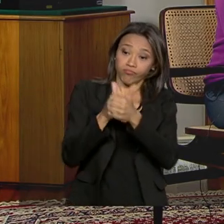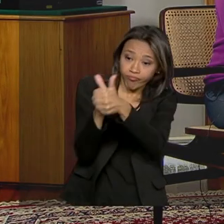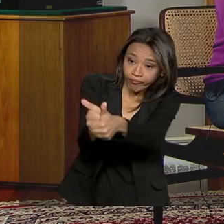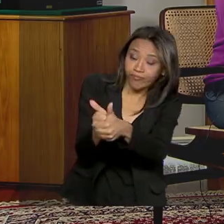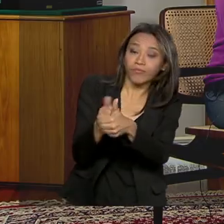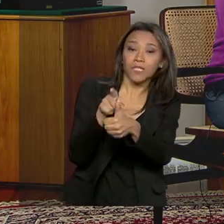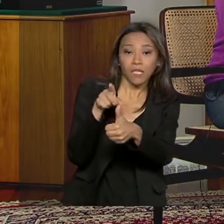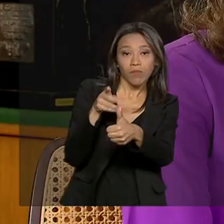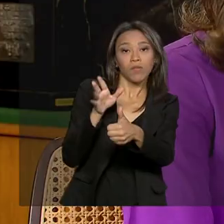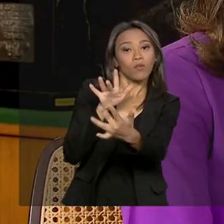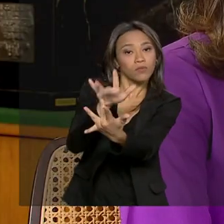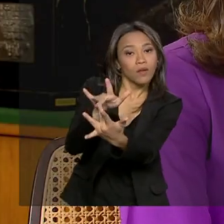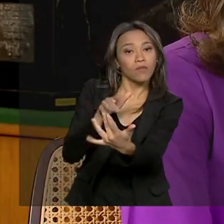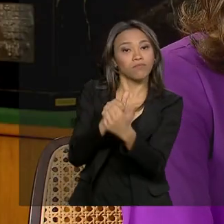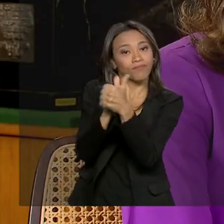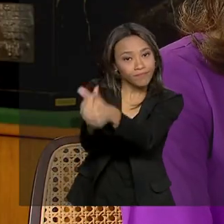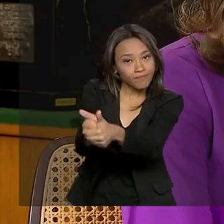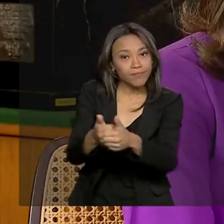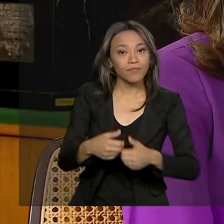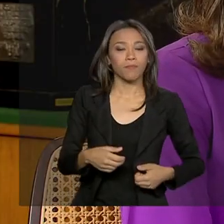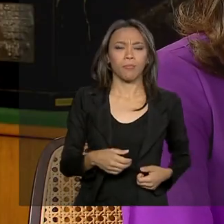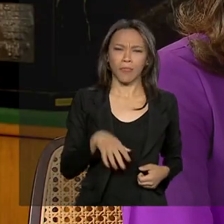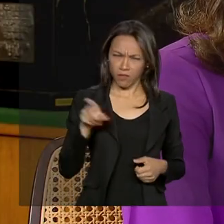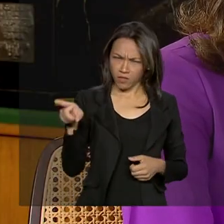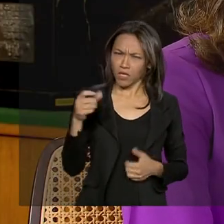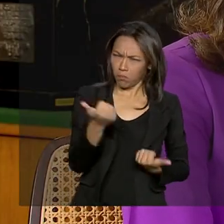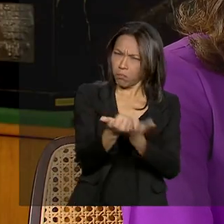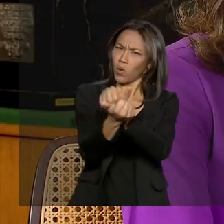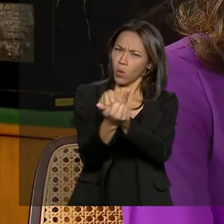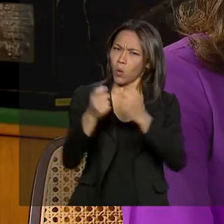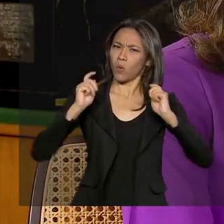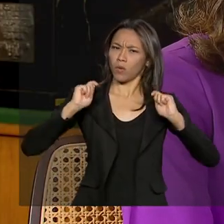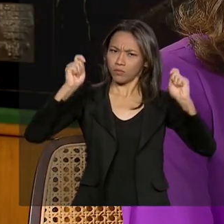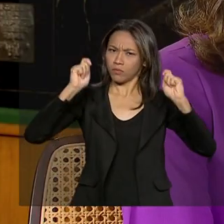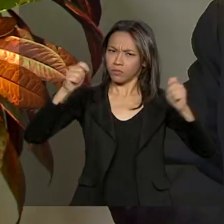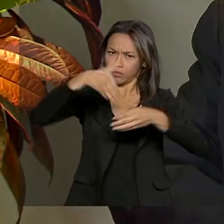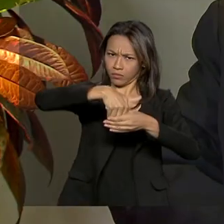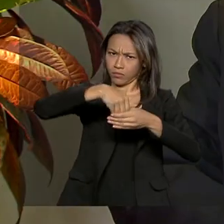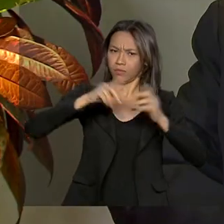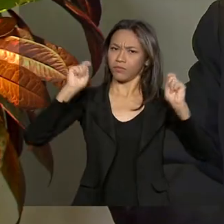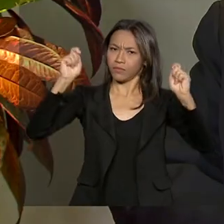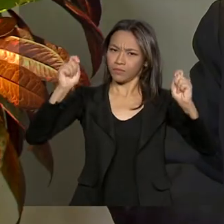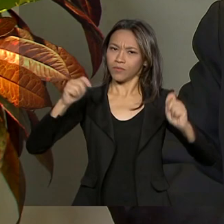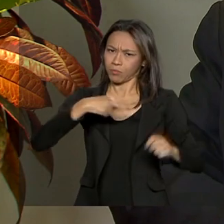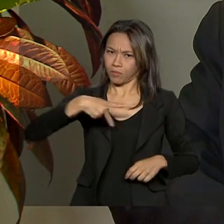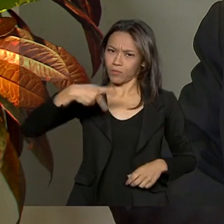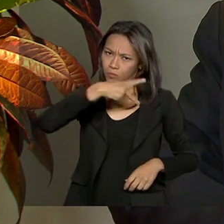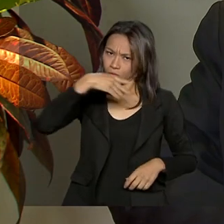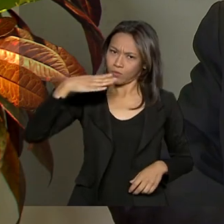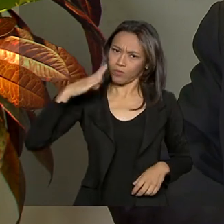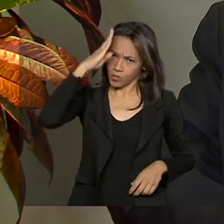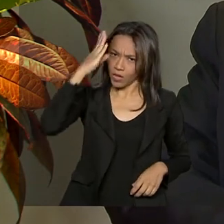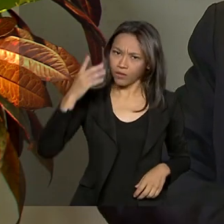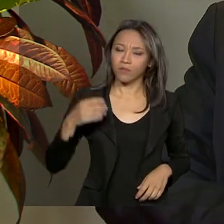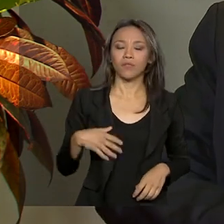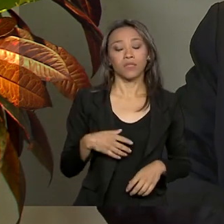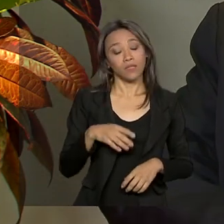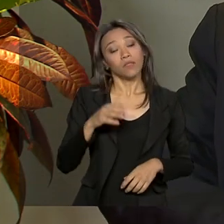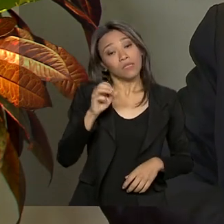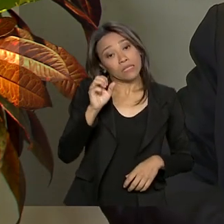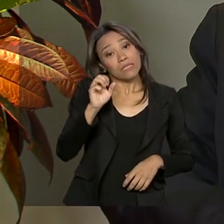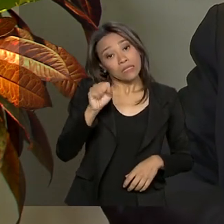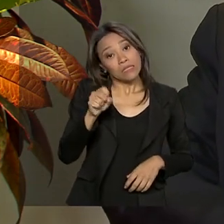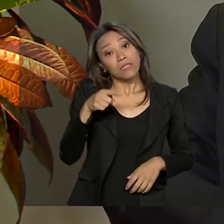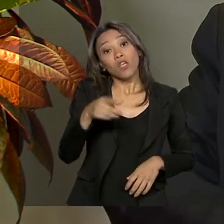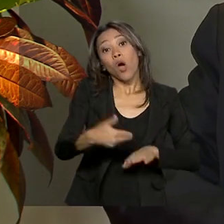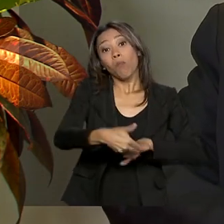ali naquela casa. E o senhor foi um grande apoiador da campanha do presidente, né? Olha, eu fui um grande apoiador nesse trabalho